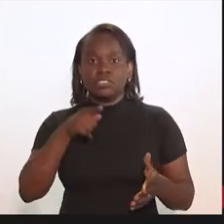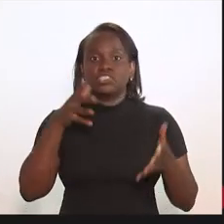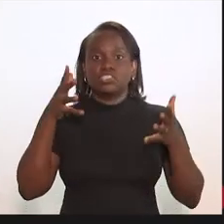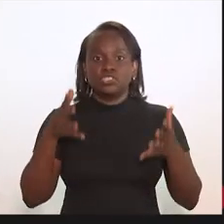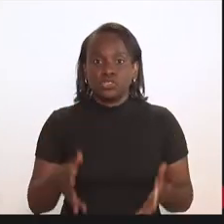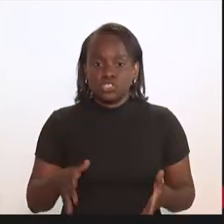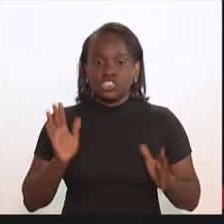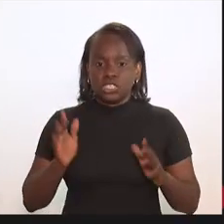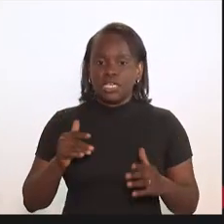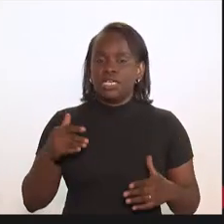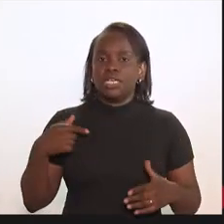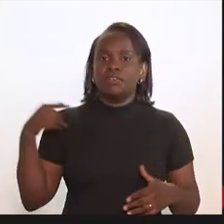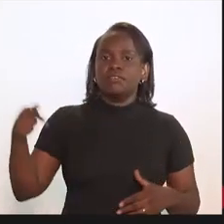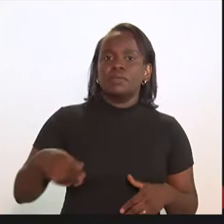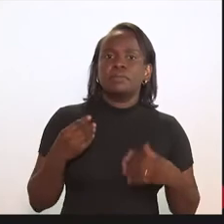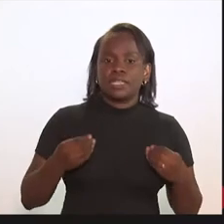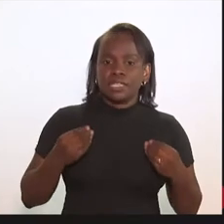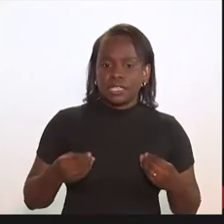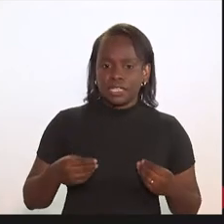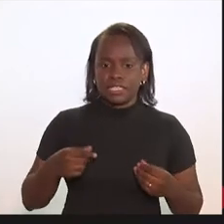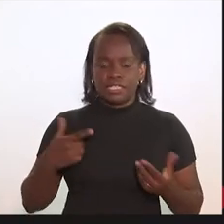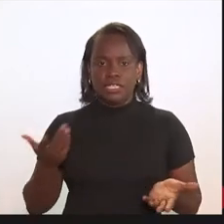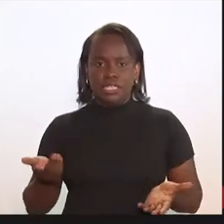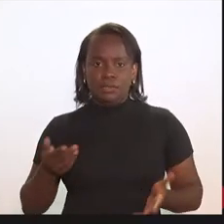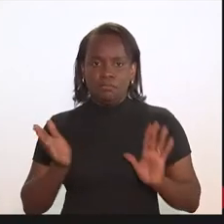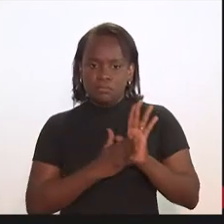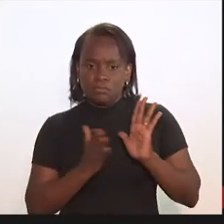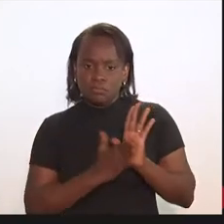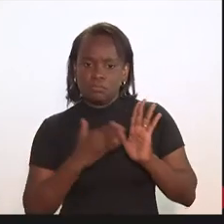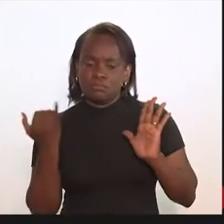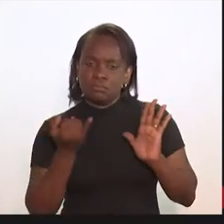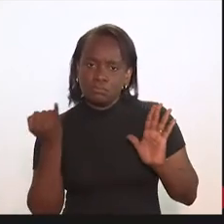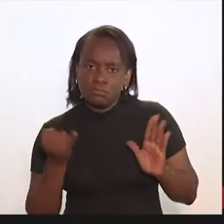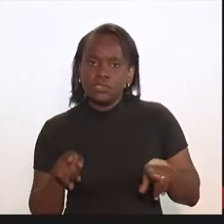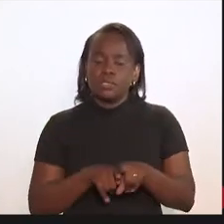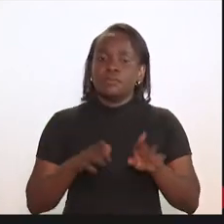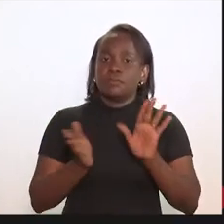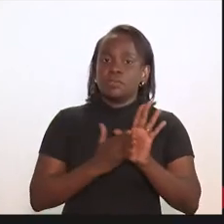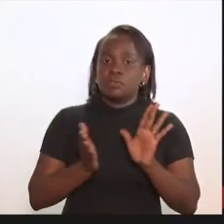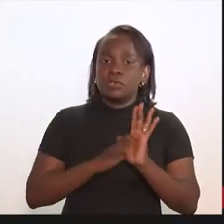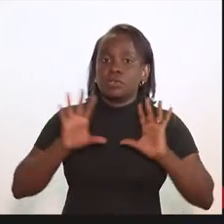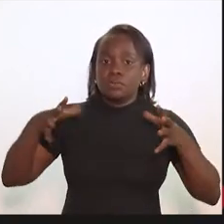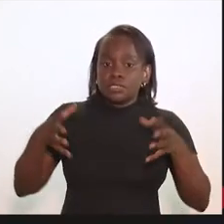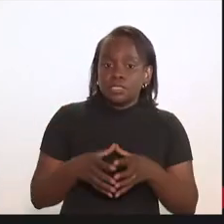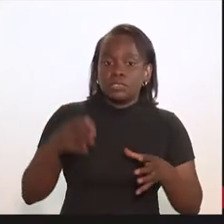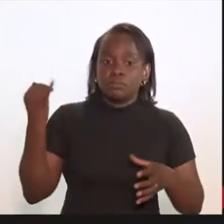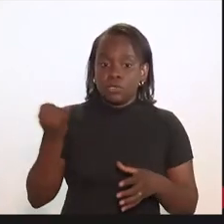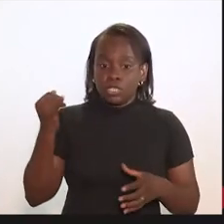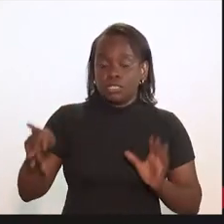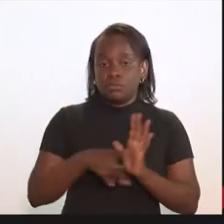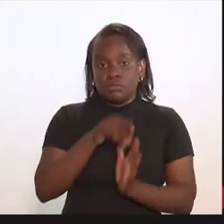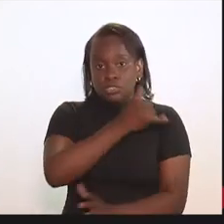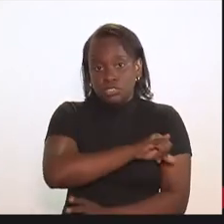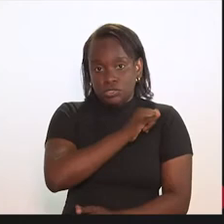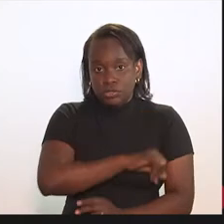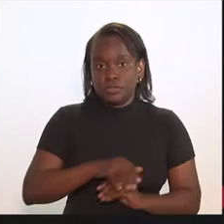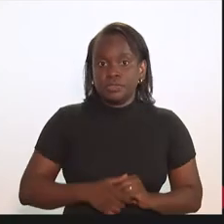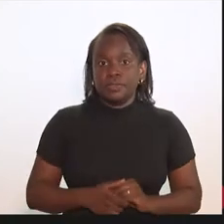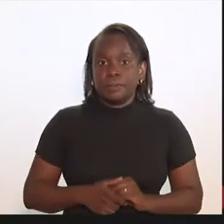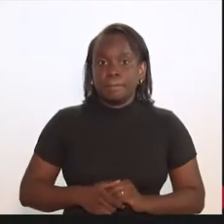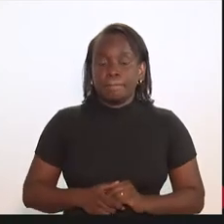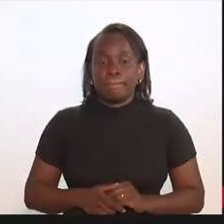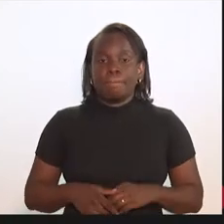chegou, já mostrou para o que veio, com proposituras importantes e propondo uma comissão fundamental para Rio de Janeiro.